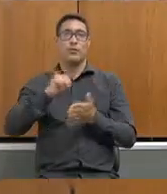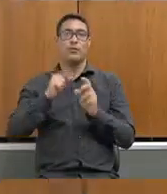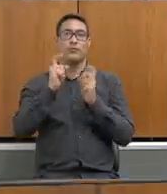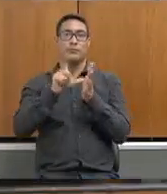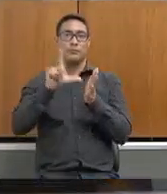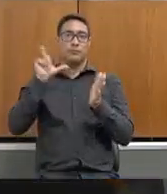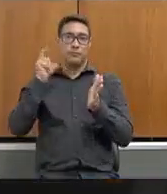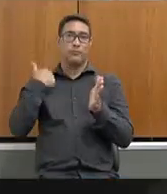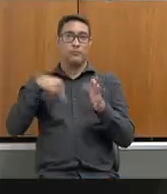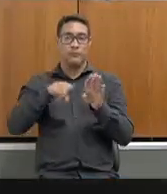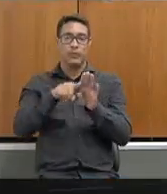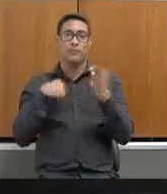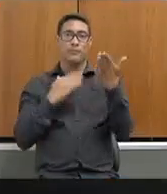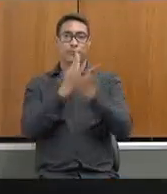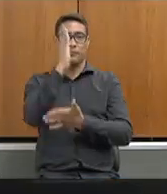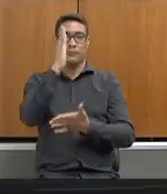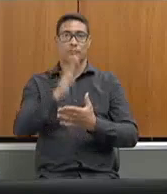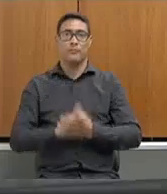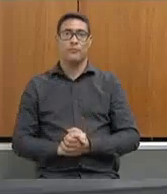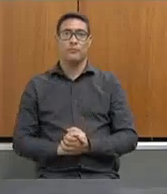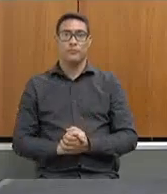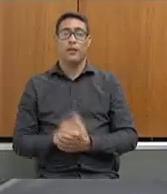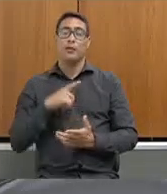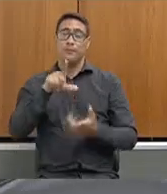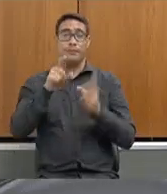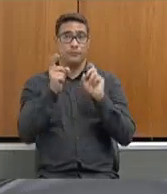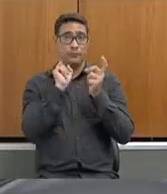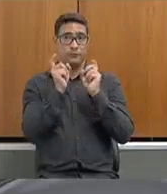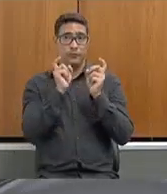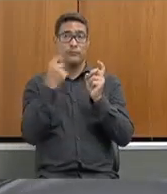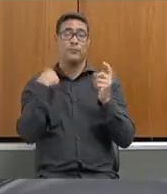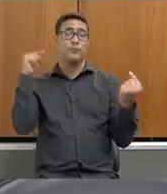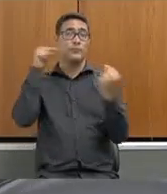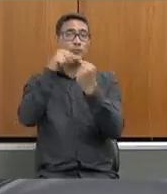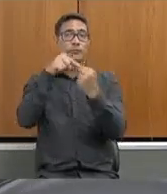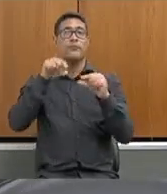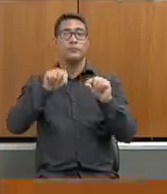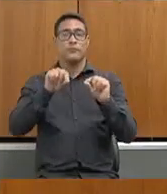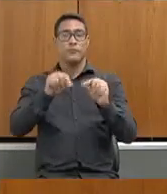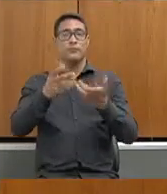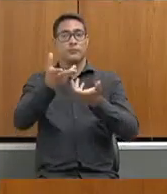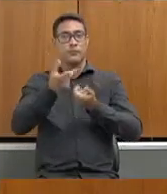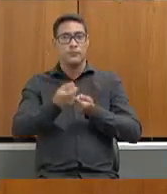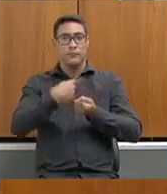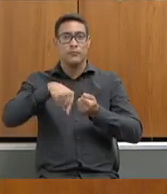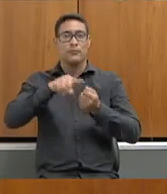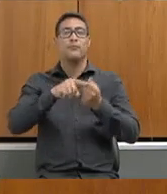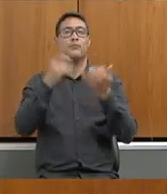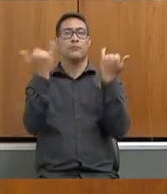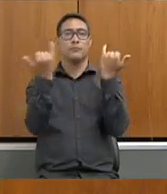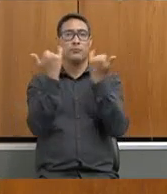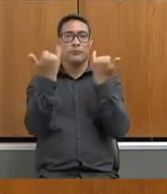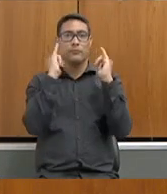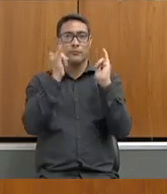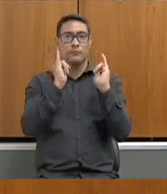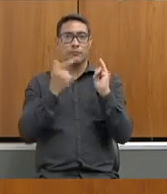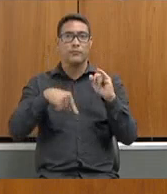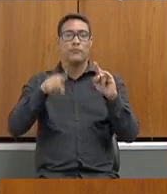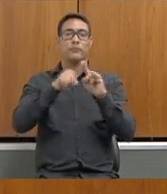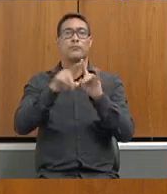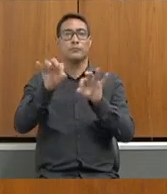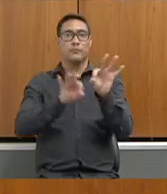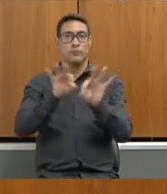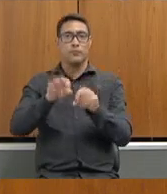e considera aprovada. Esta reunião se destina a receber a prestação de informações sobre a gestão da